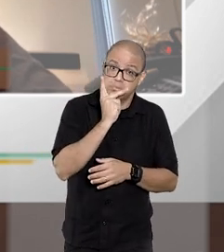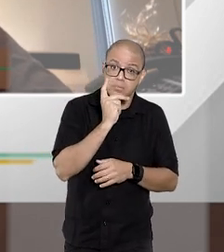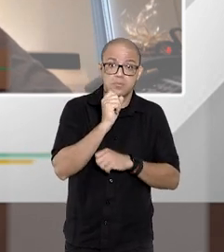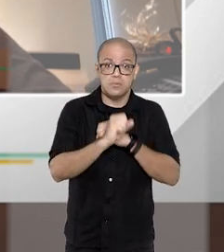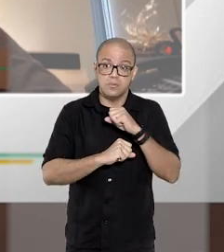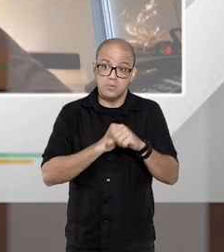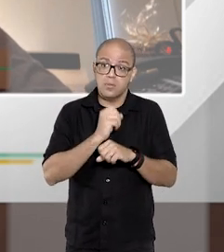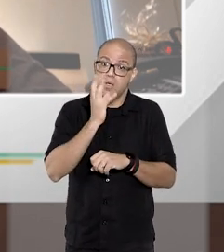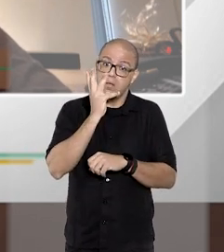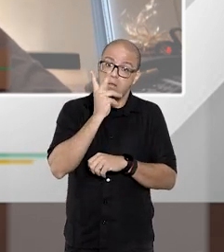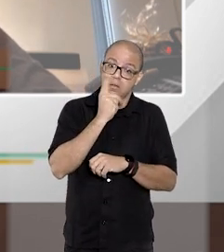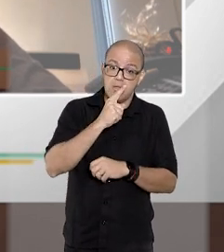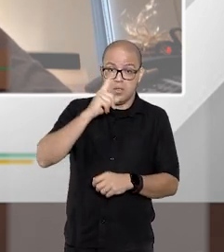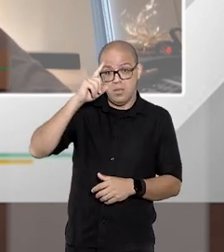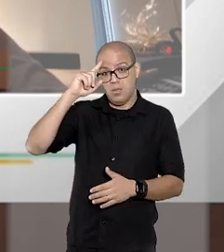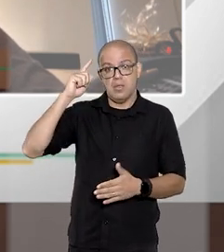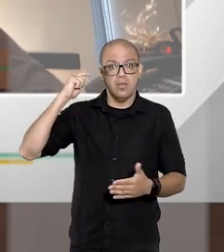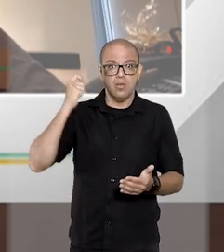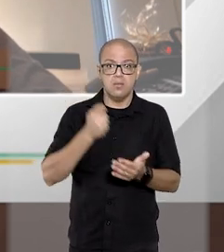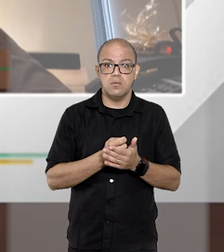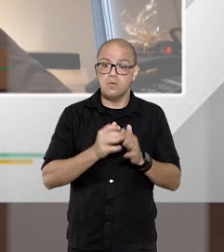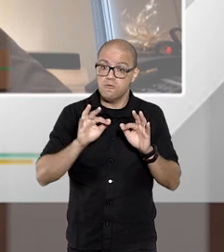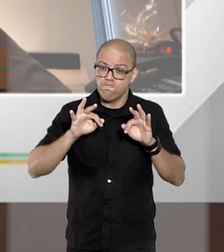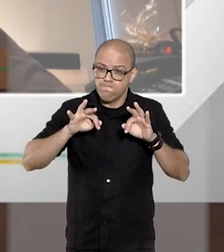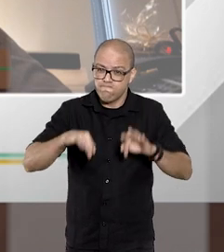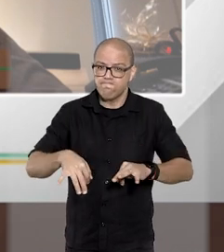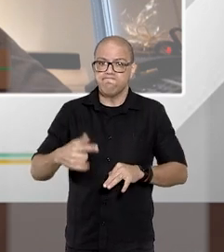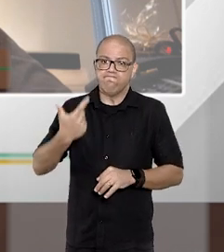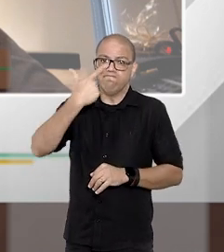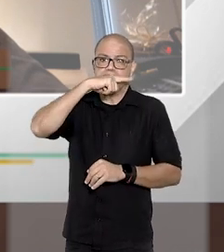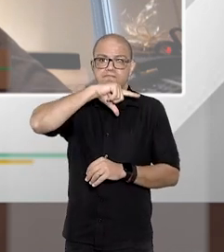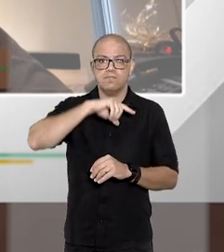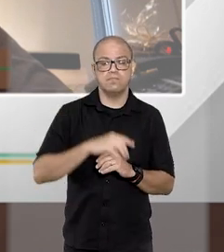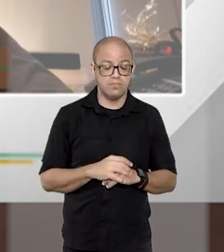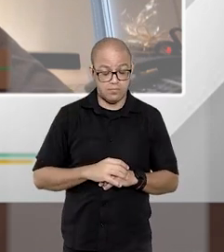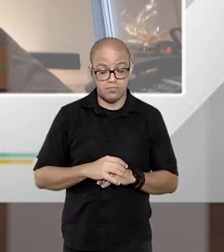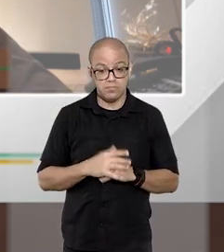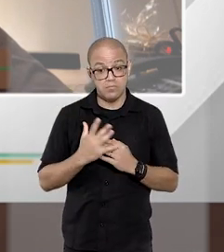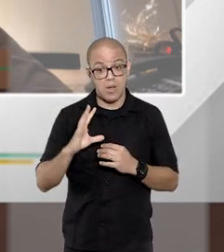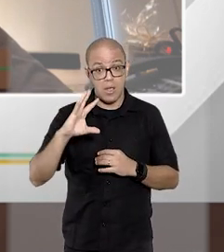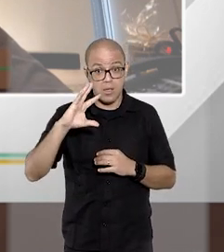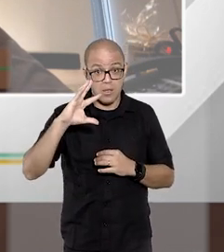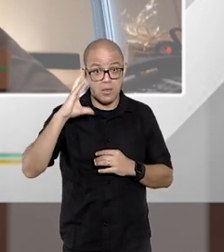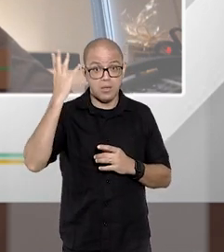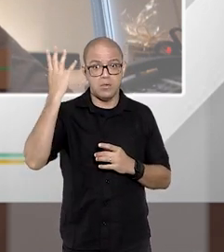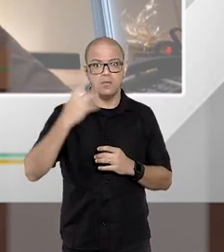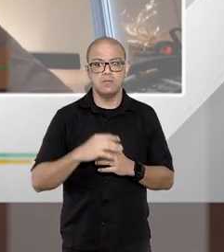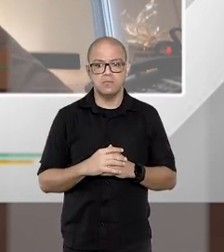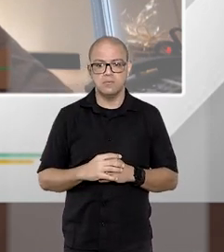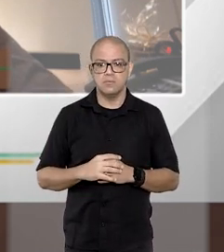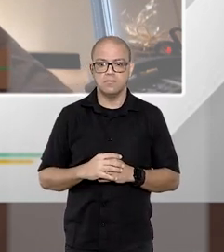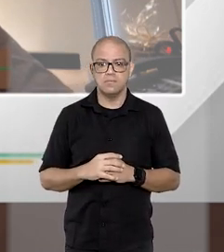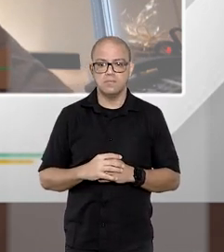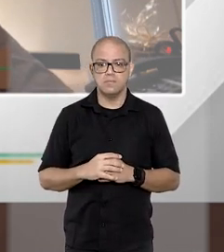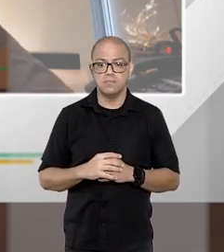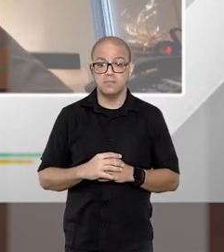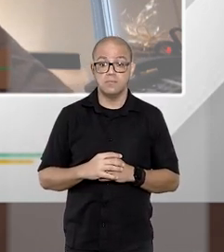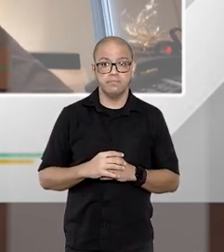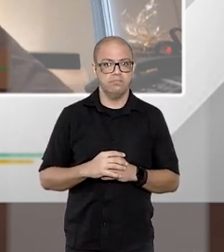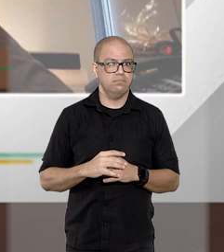tempo para ter a sua execução final concretizada isso acontecendo não